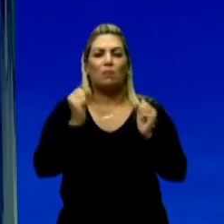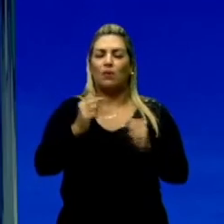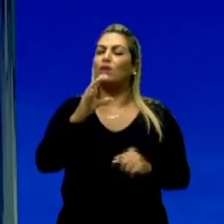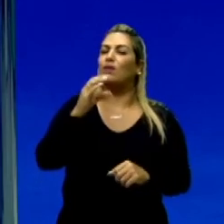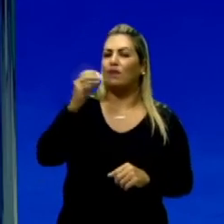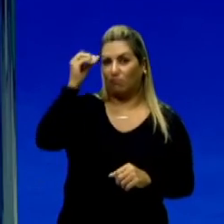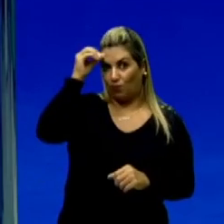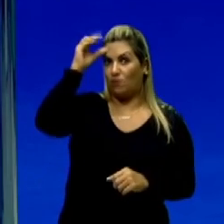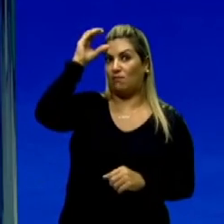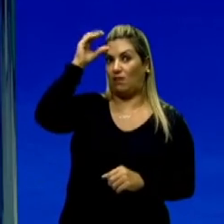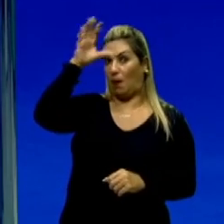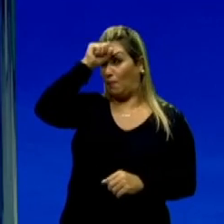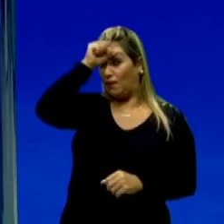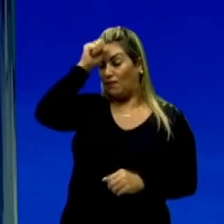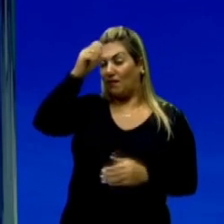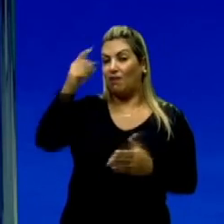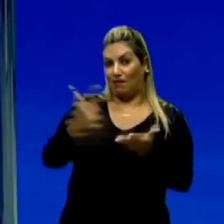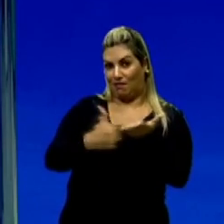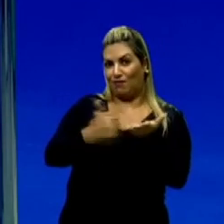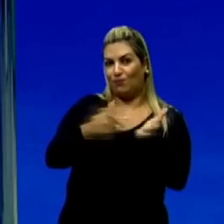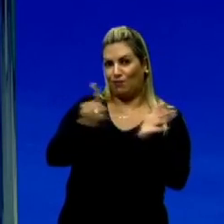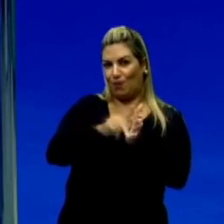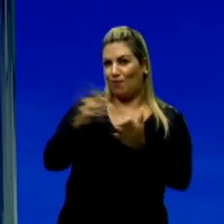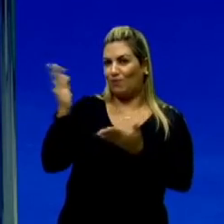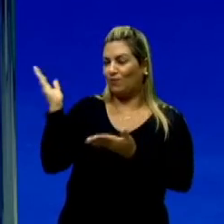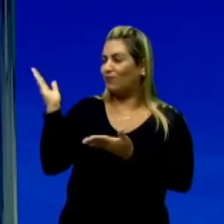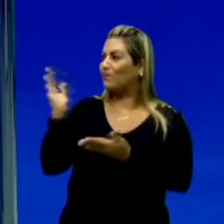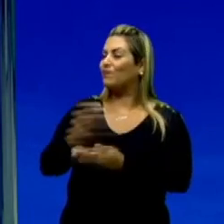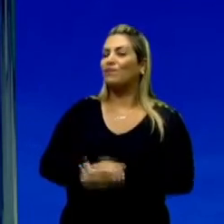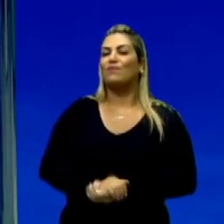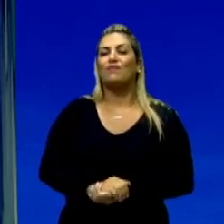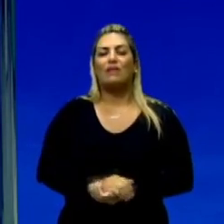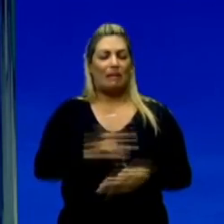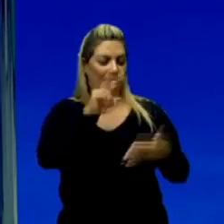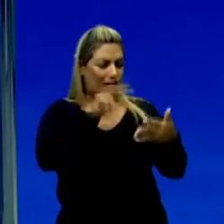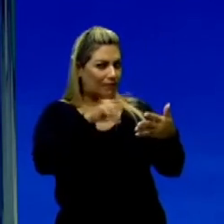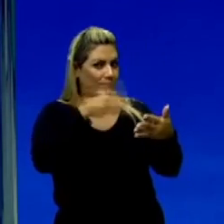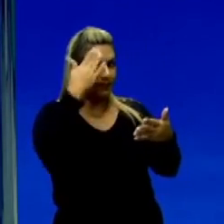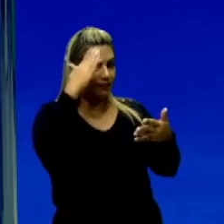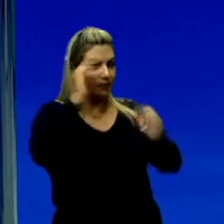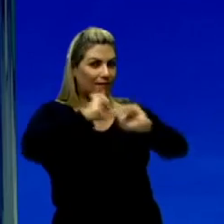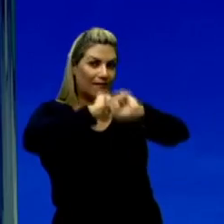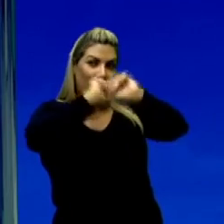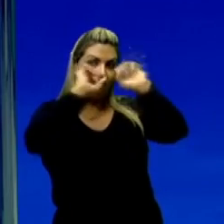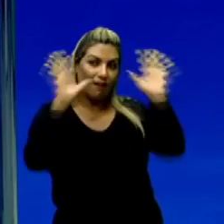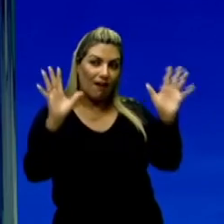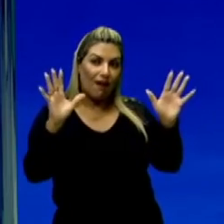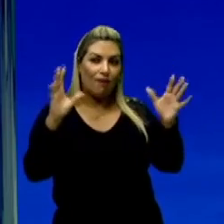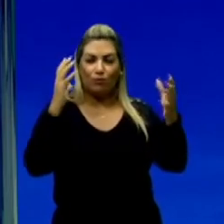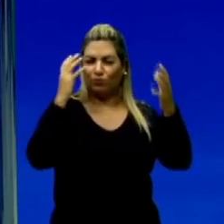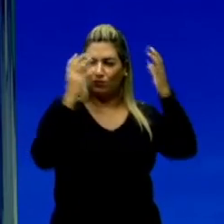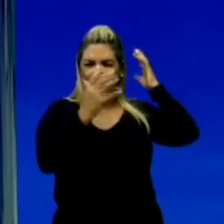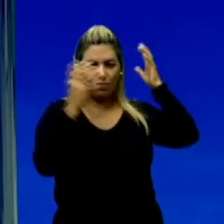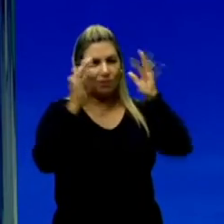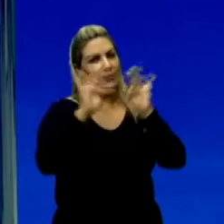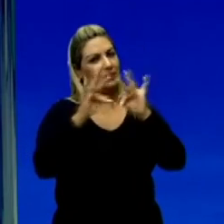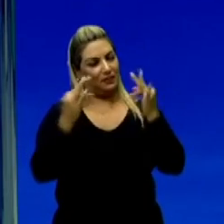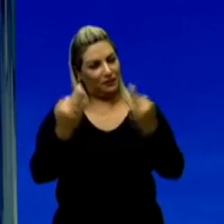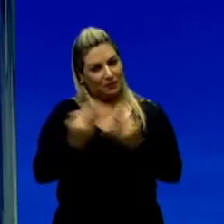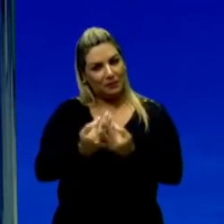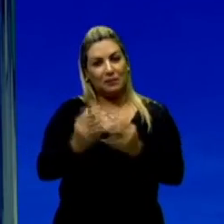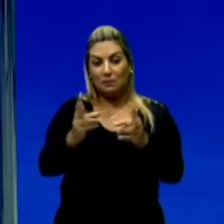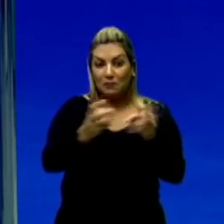essas obras. E, a partir dessa leitura, vocês vão entender, realmente, o drama dessas famílias,